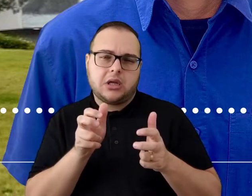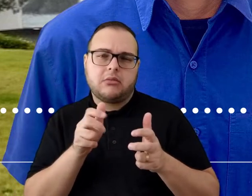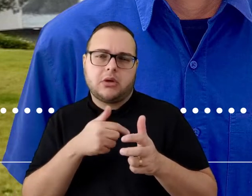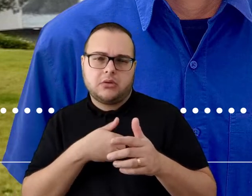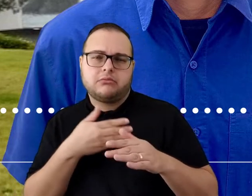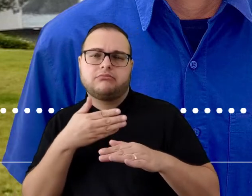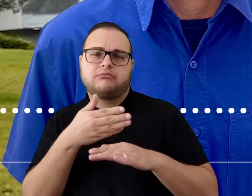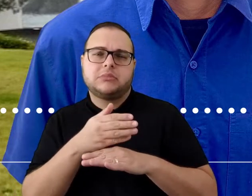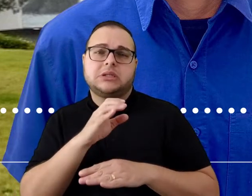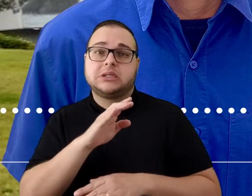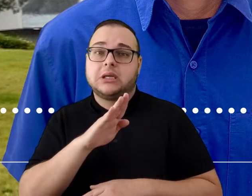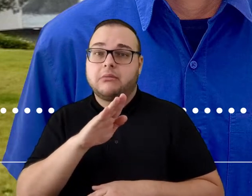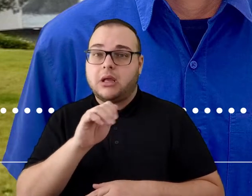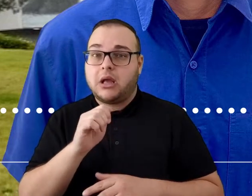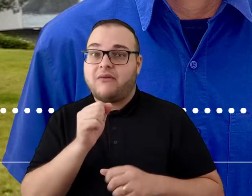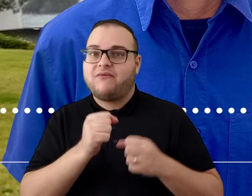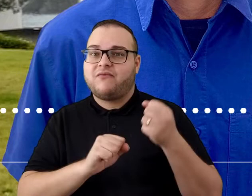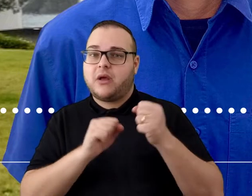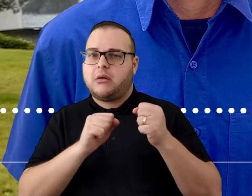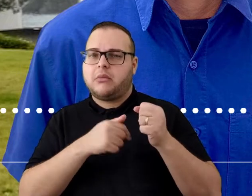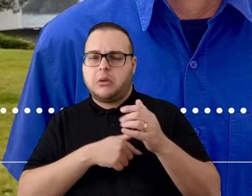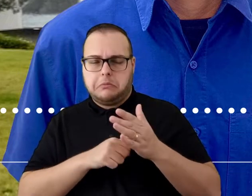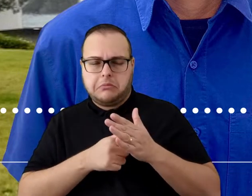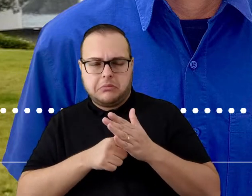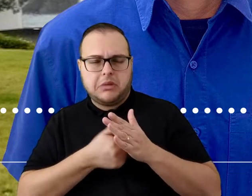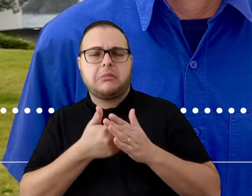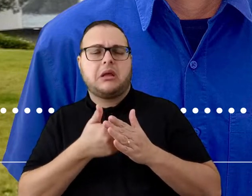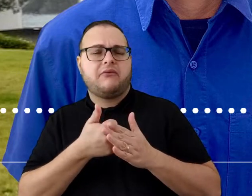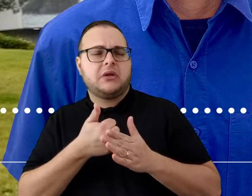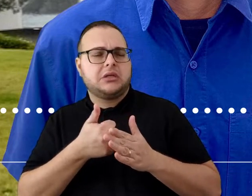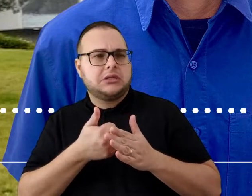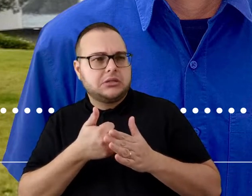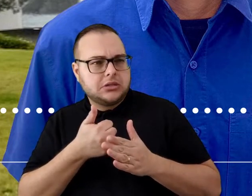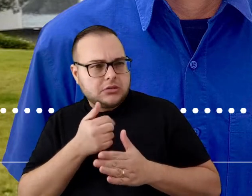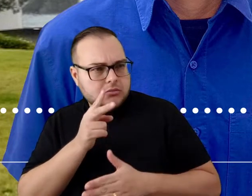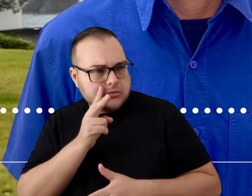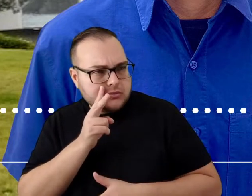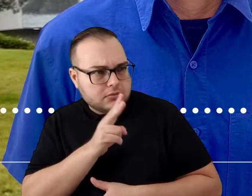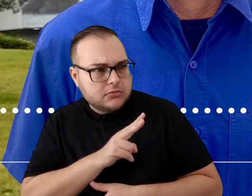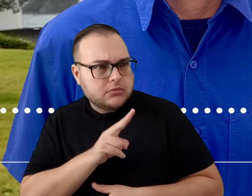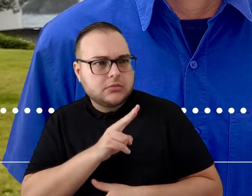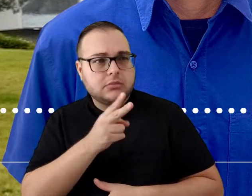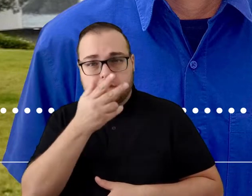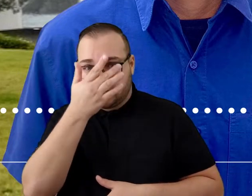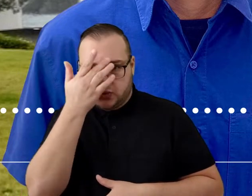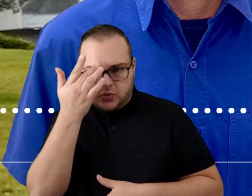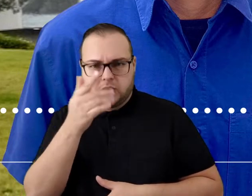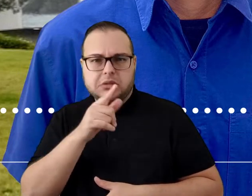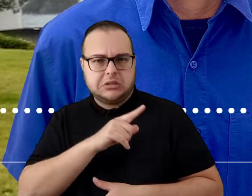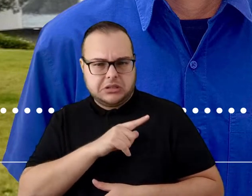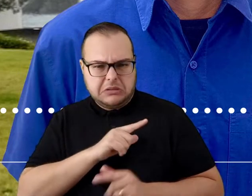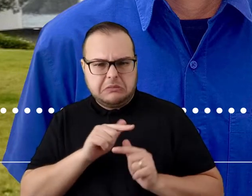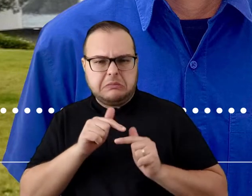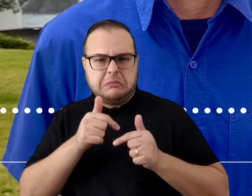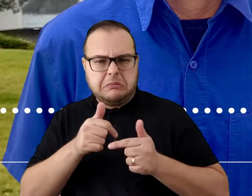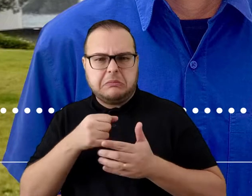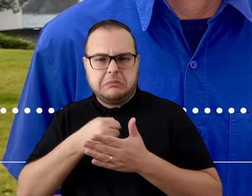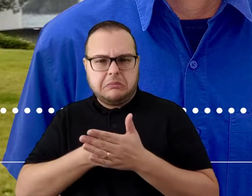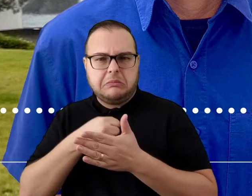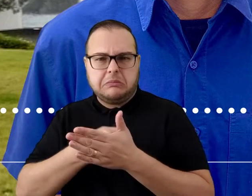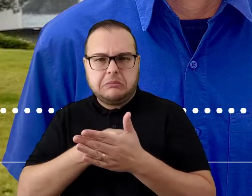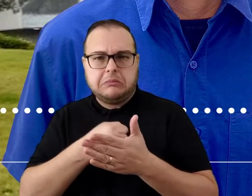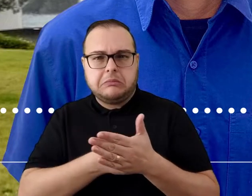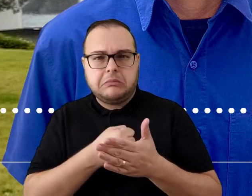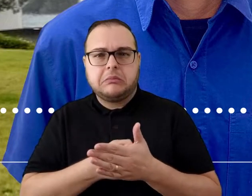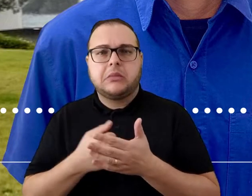oportunidade de ir na CBA, né? Na fábrica, que eu não tinha ido ainda. E foi possível perceber que muita gente que está ali veste de fato a camisa e tem um senso de